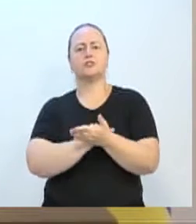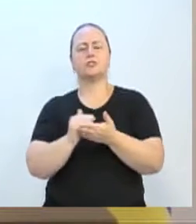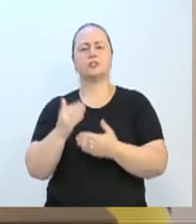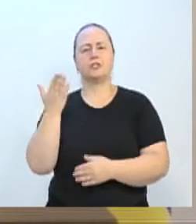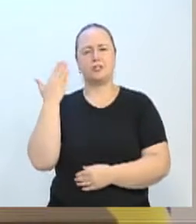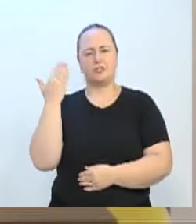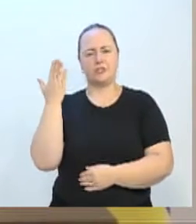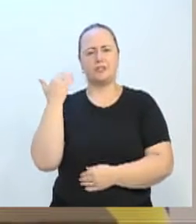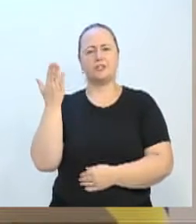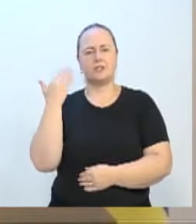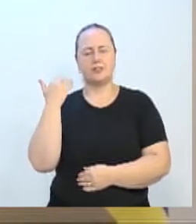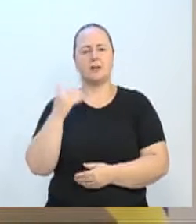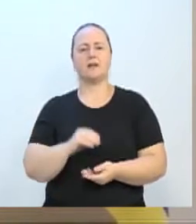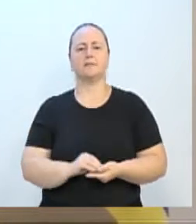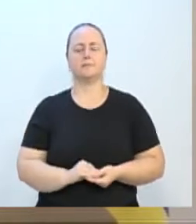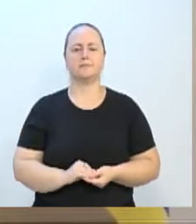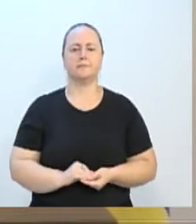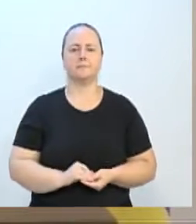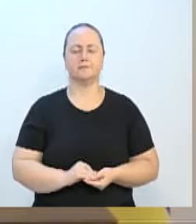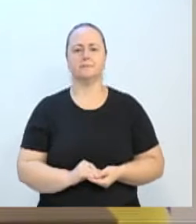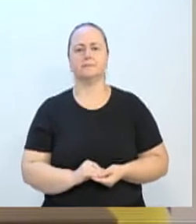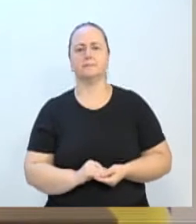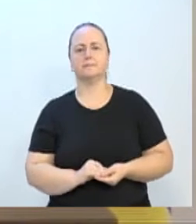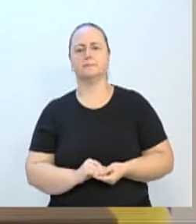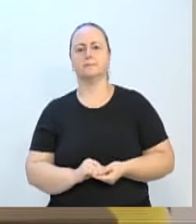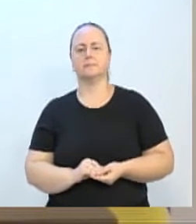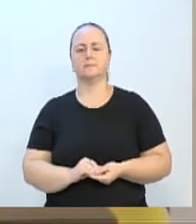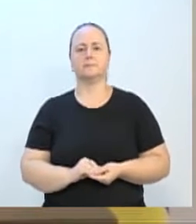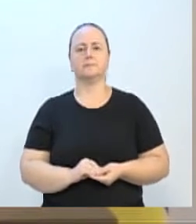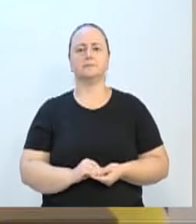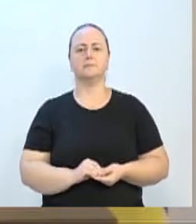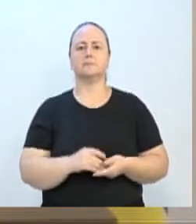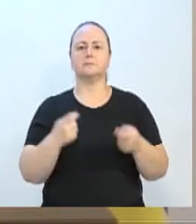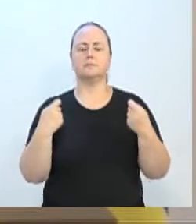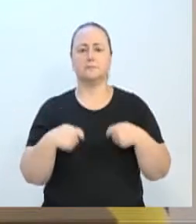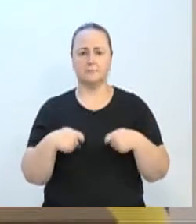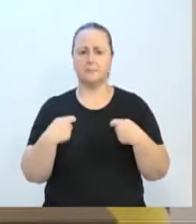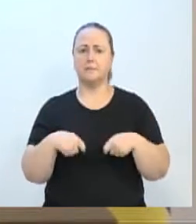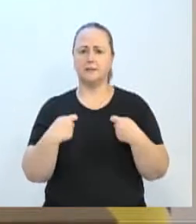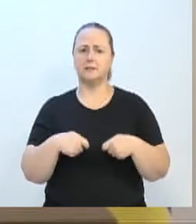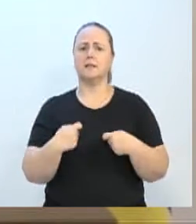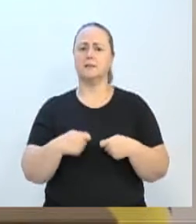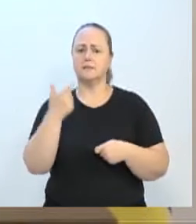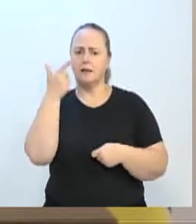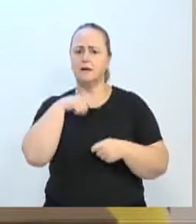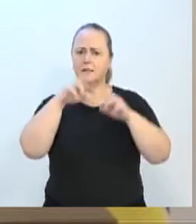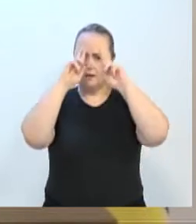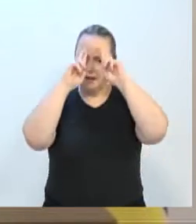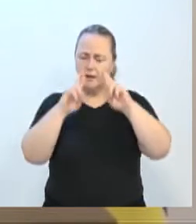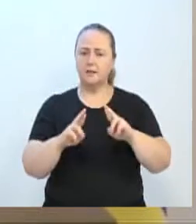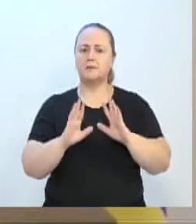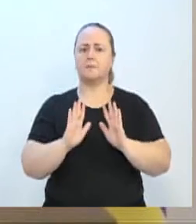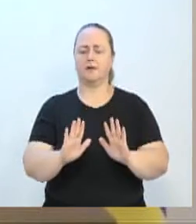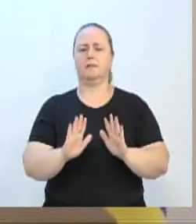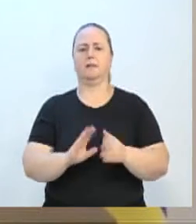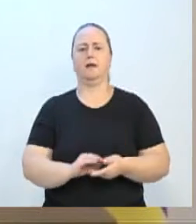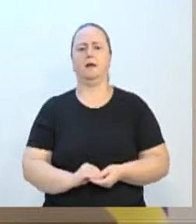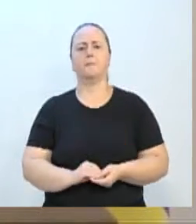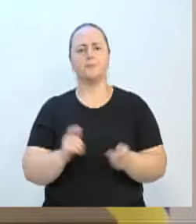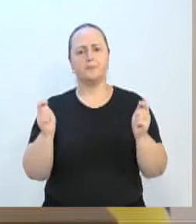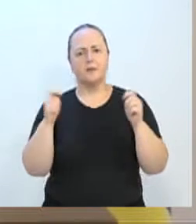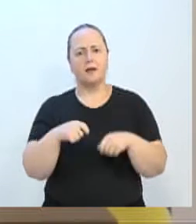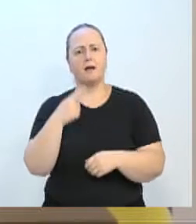que eu consigo construir com os colegas também a gente faz. E acho que a gente pode fazer isso e respeitar que tem um espaço para a gente construir isso, e eu acho interessante.